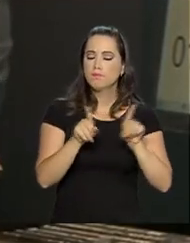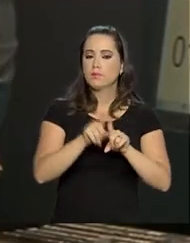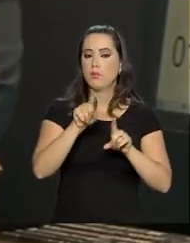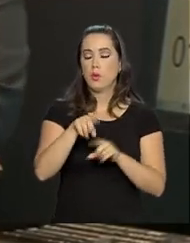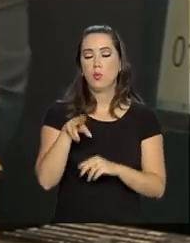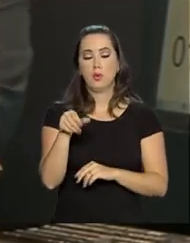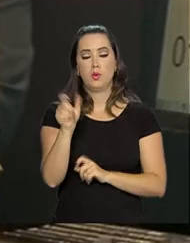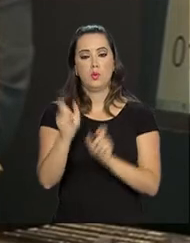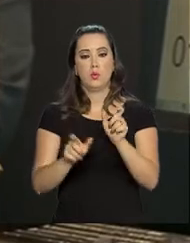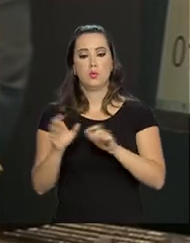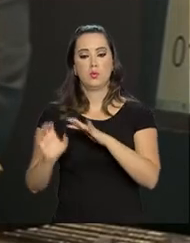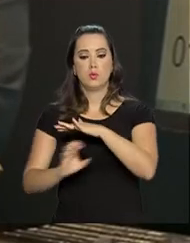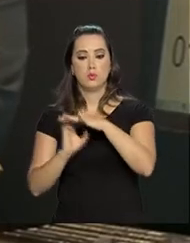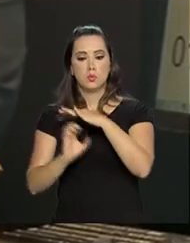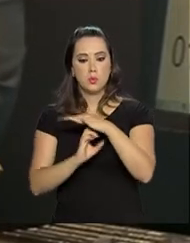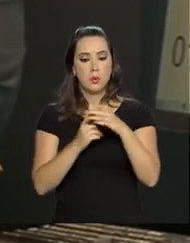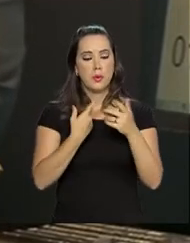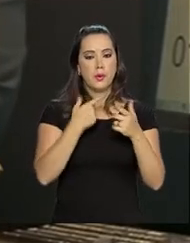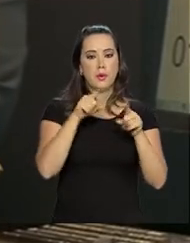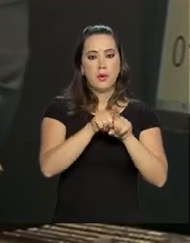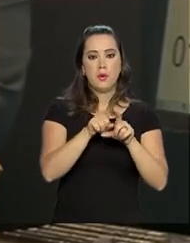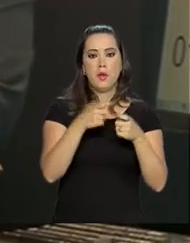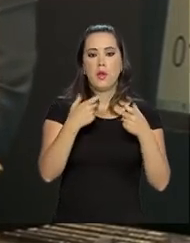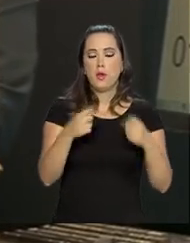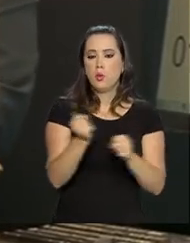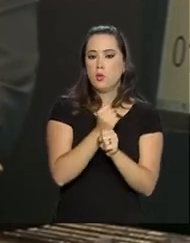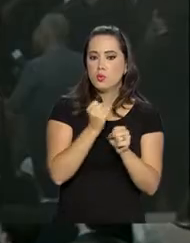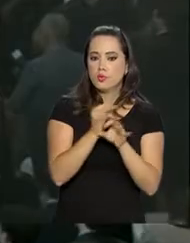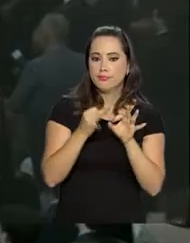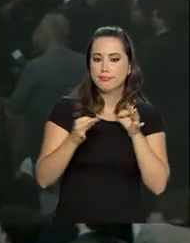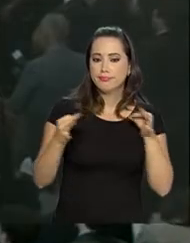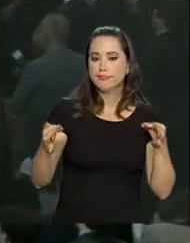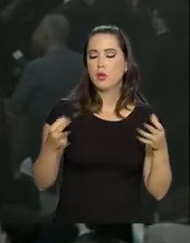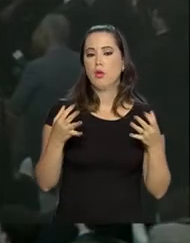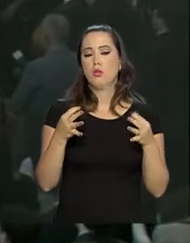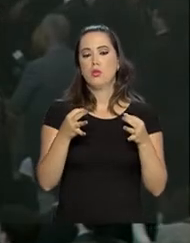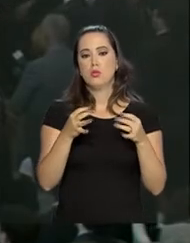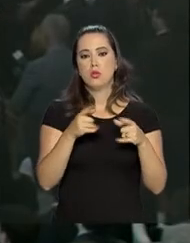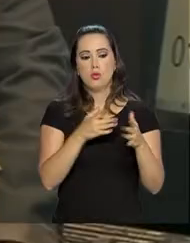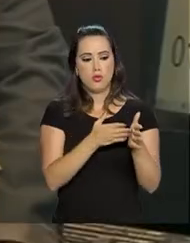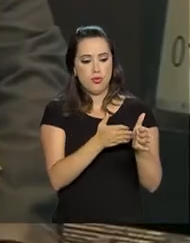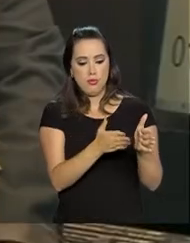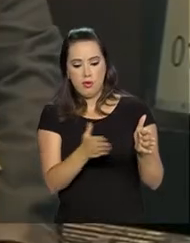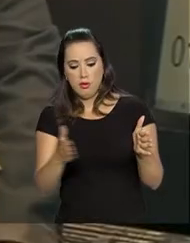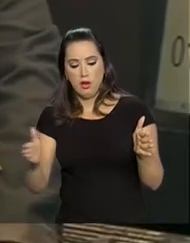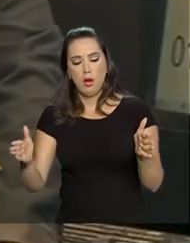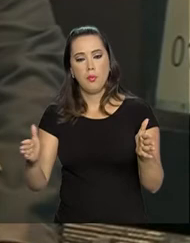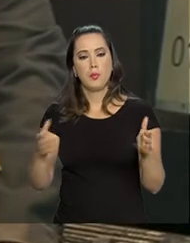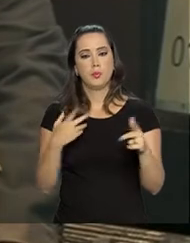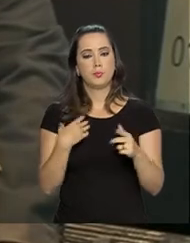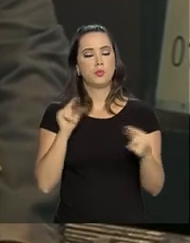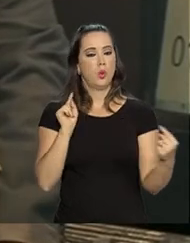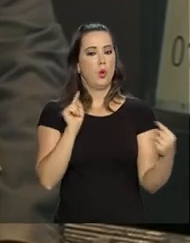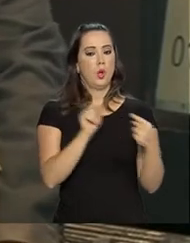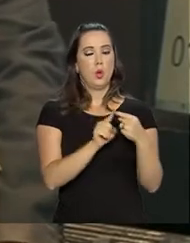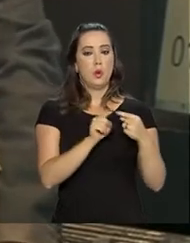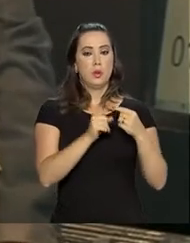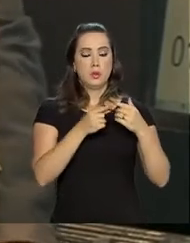todos eles são empreendimentos de longo prazo. O objetivo do programa sempre foi